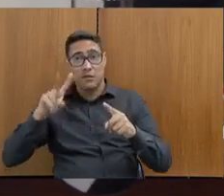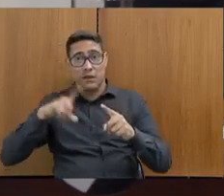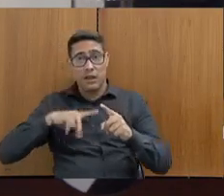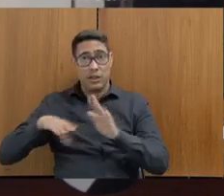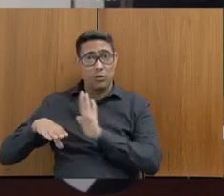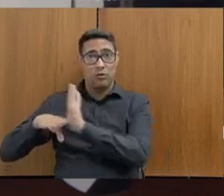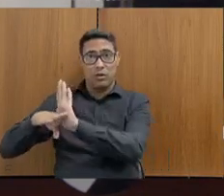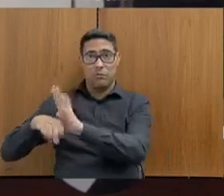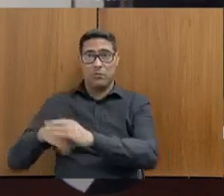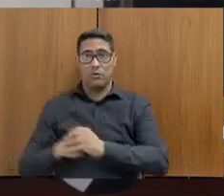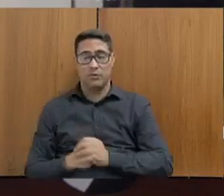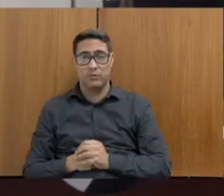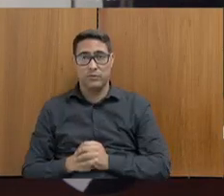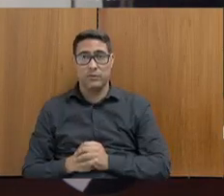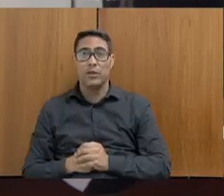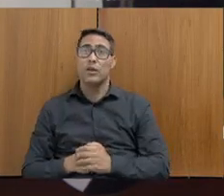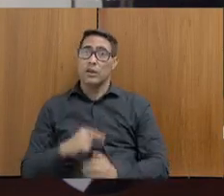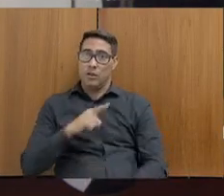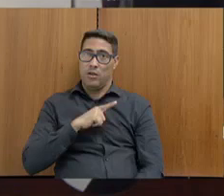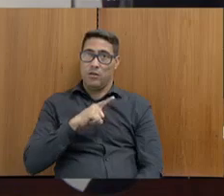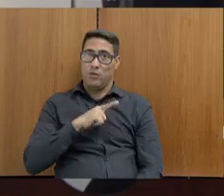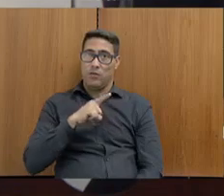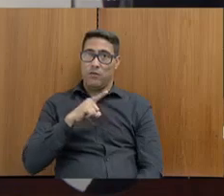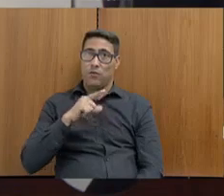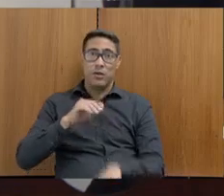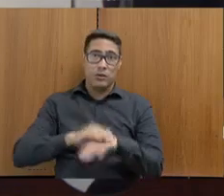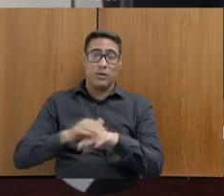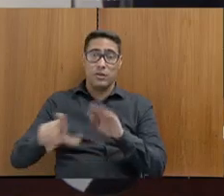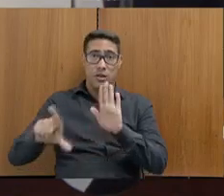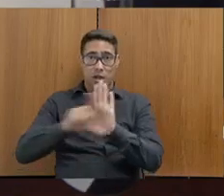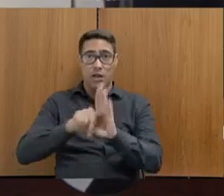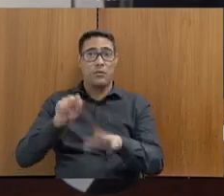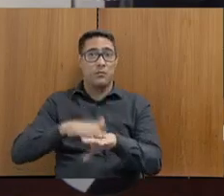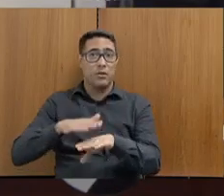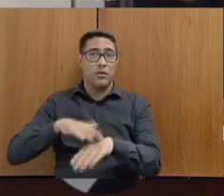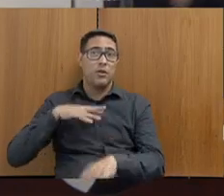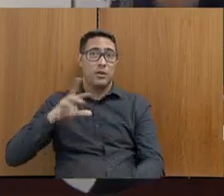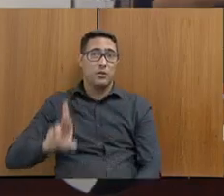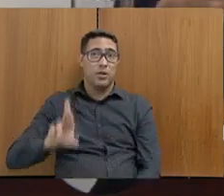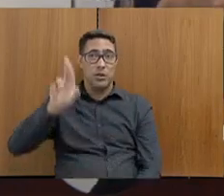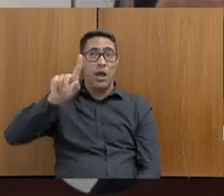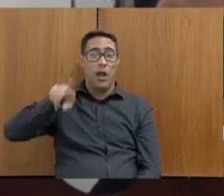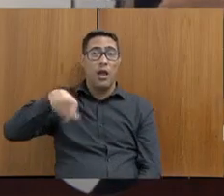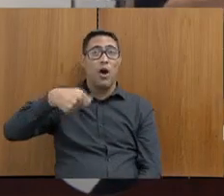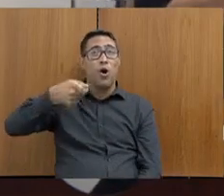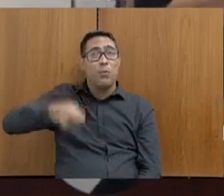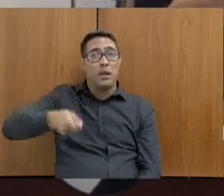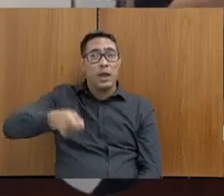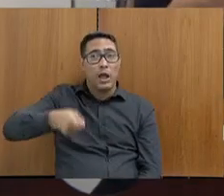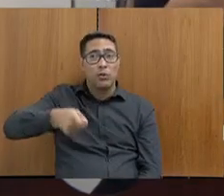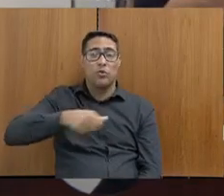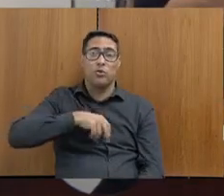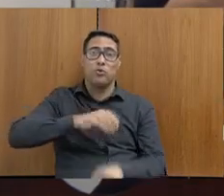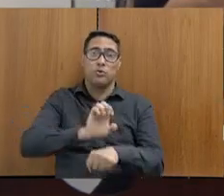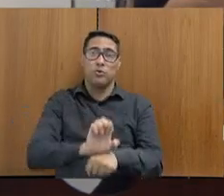secretário, foi motivo de projeto de lei de minha autoria, onde torna obrigatório o Estado